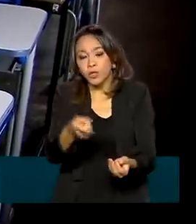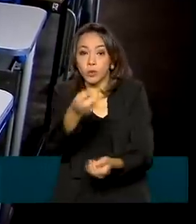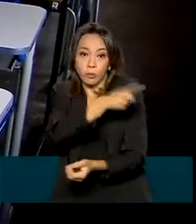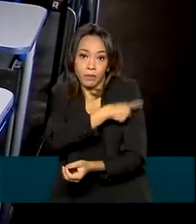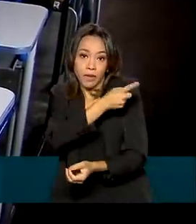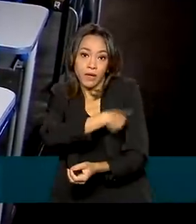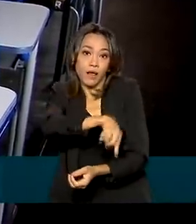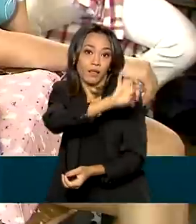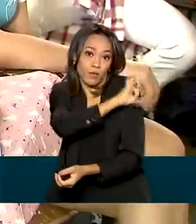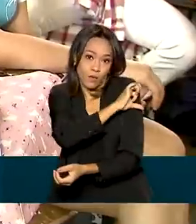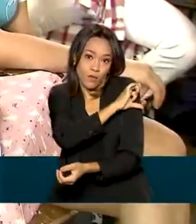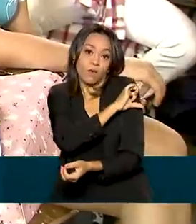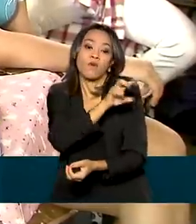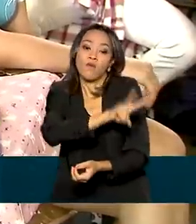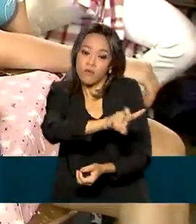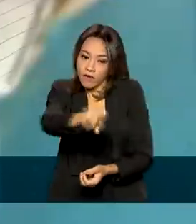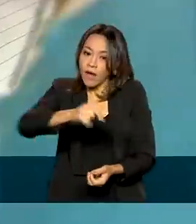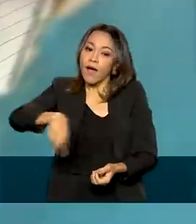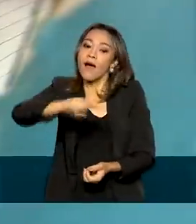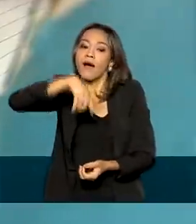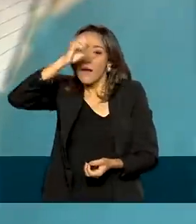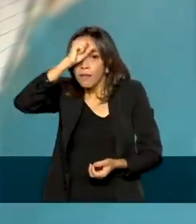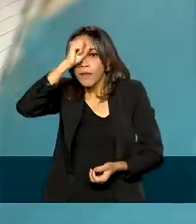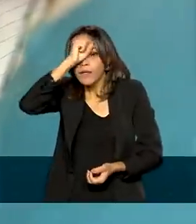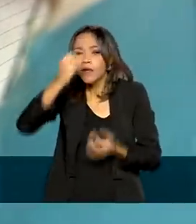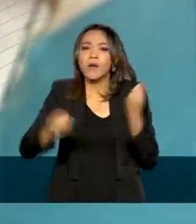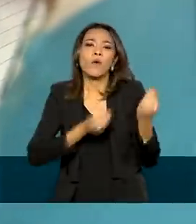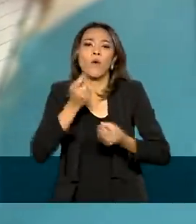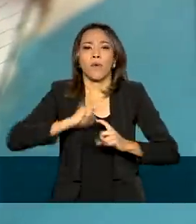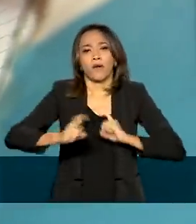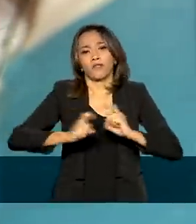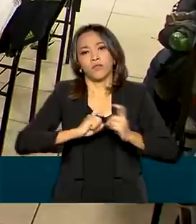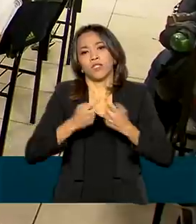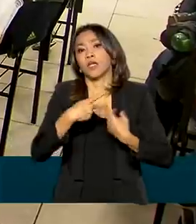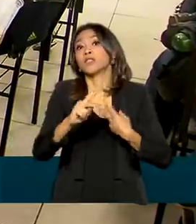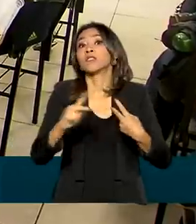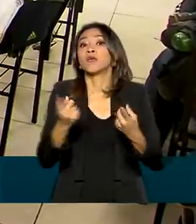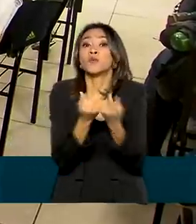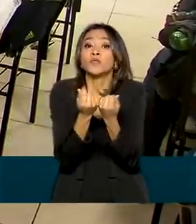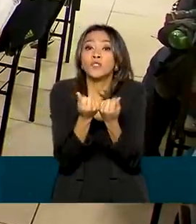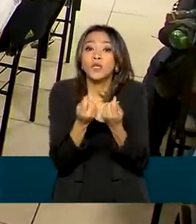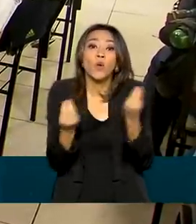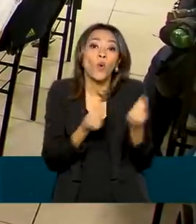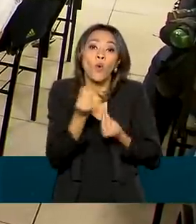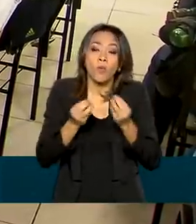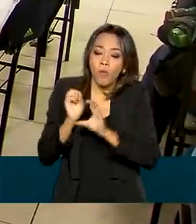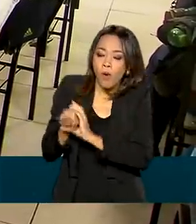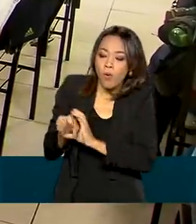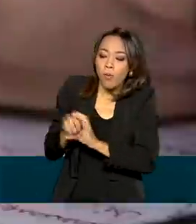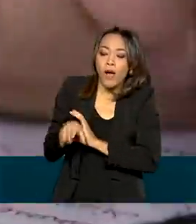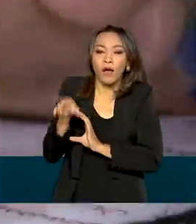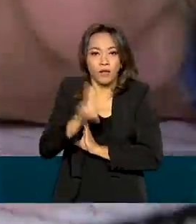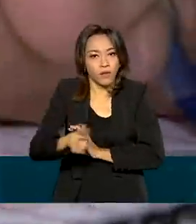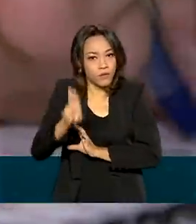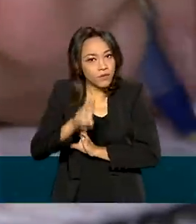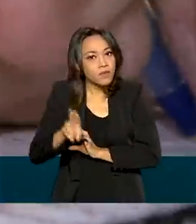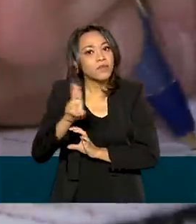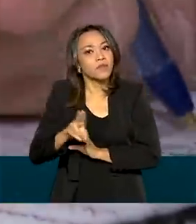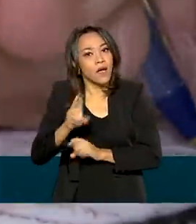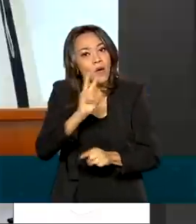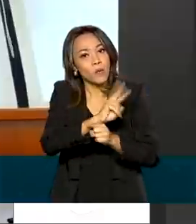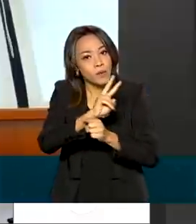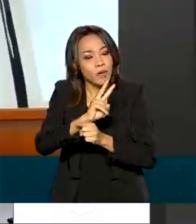ano do ensino fundamental vão aprender mais sobre administrar seu dinheiro, como poupar e usar o crédito com